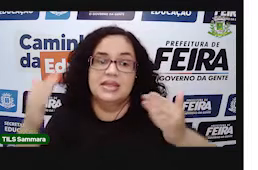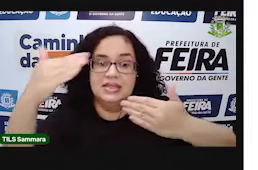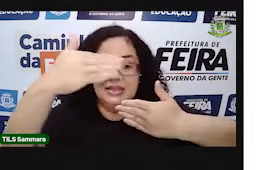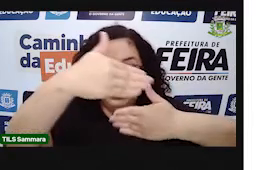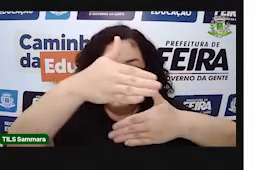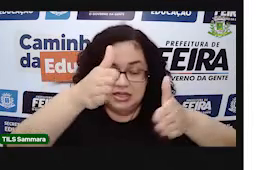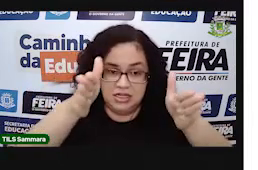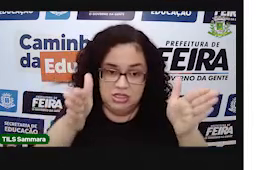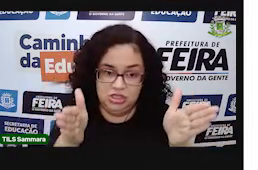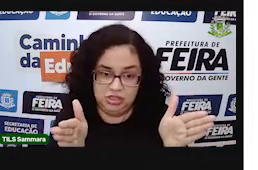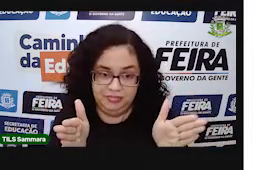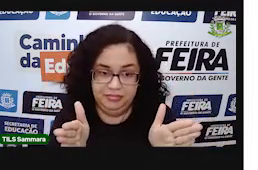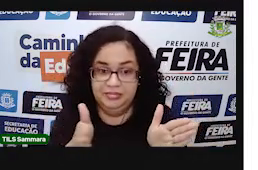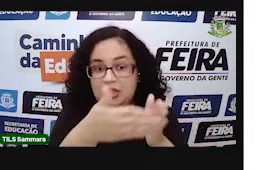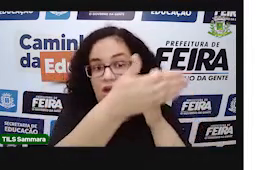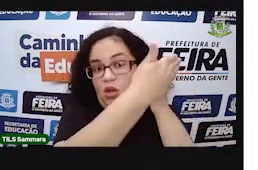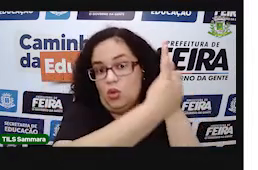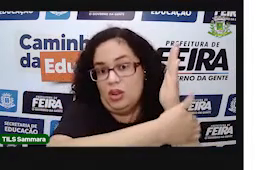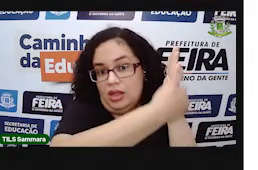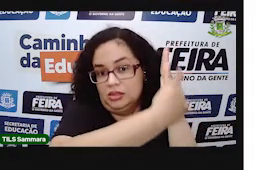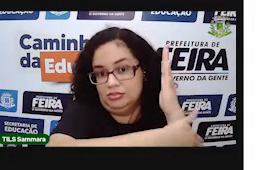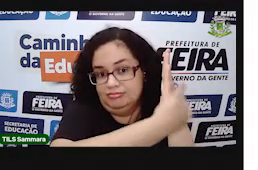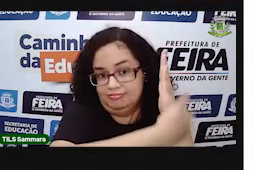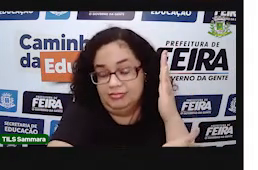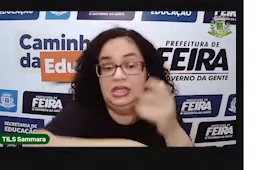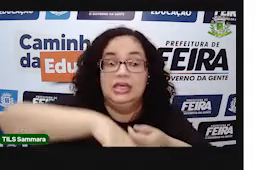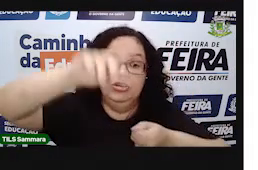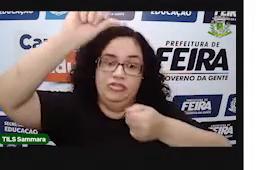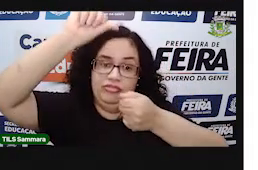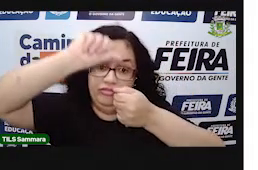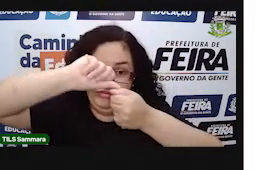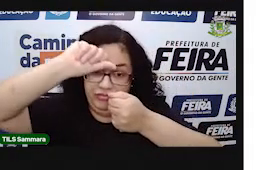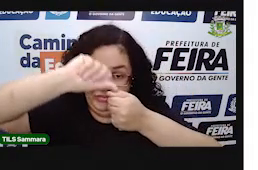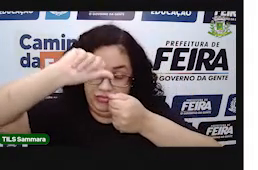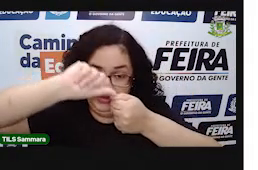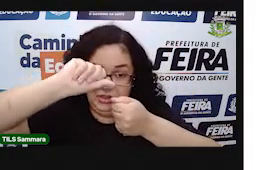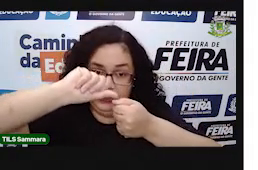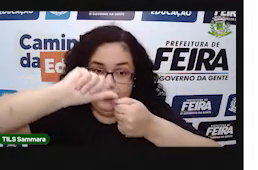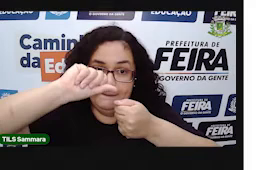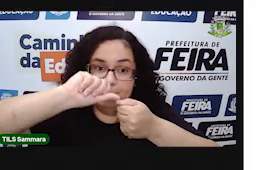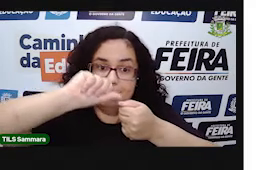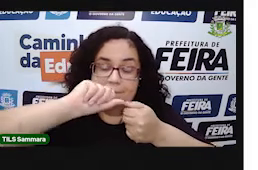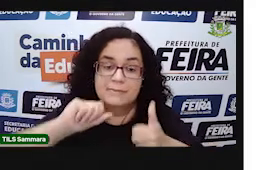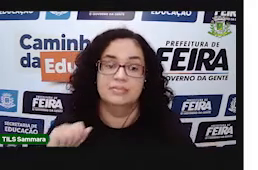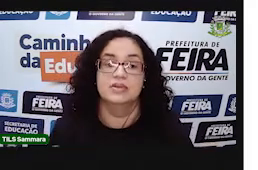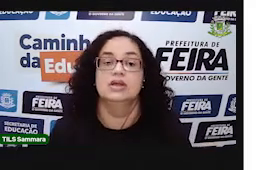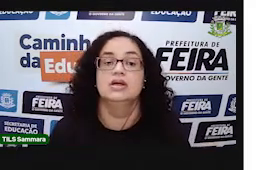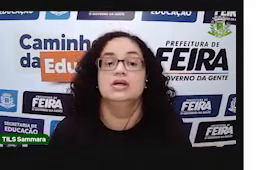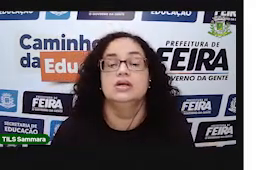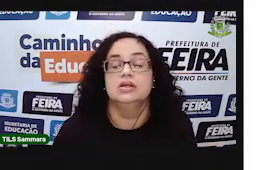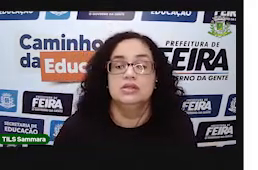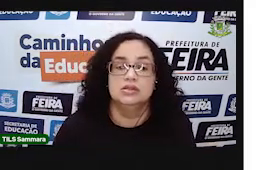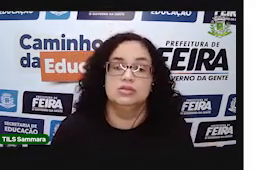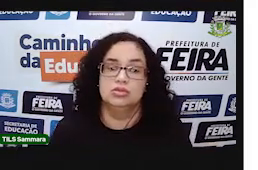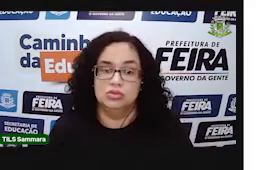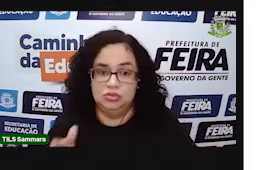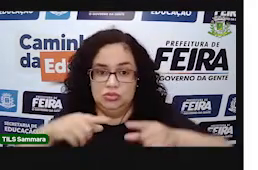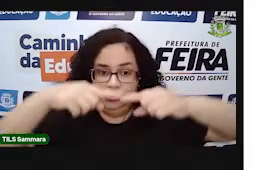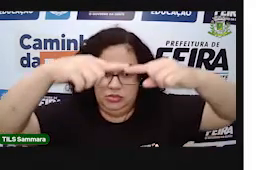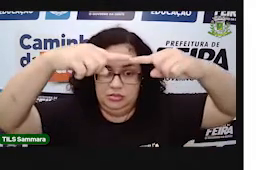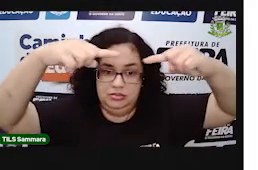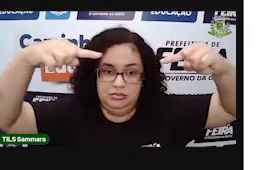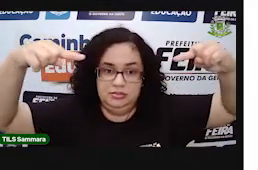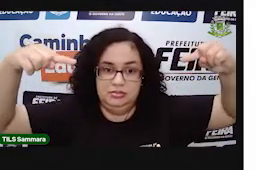Então, na caixa, a lateral da caixa é feita por um formato